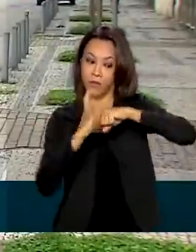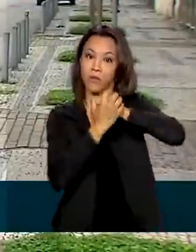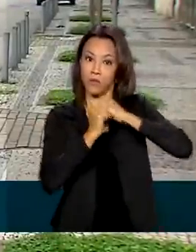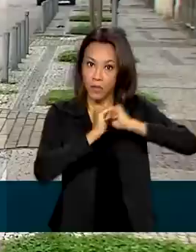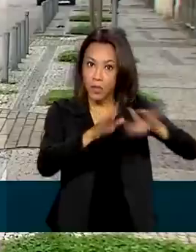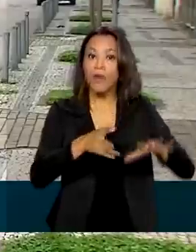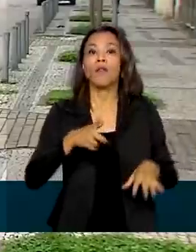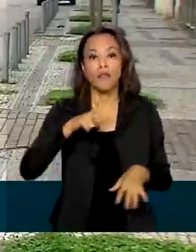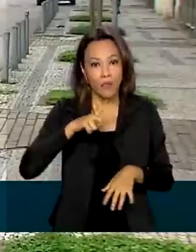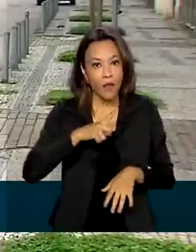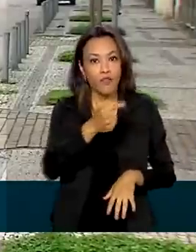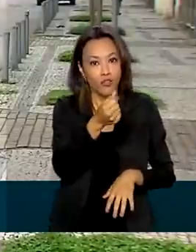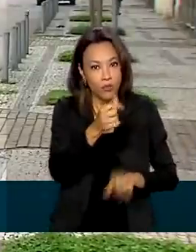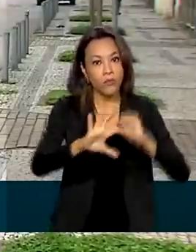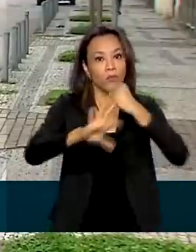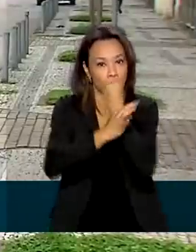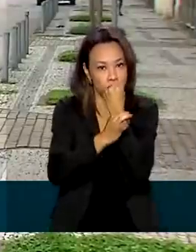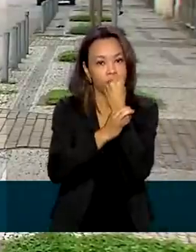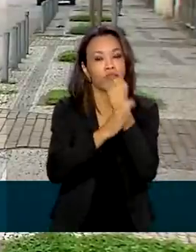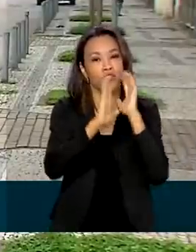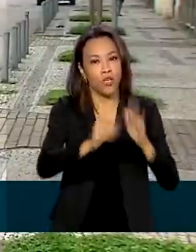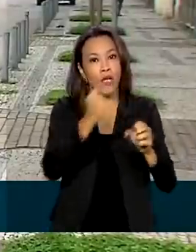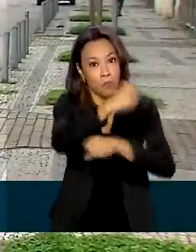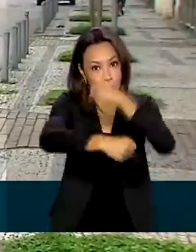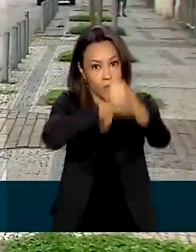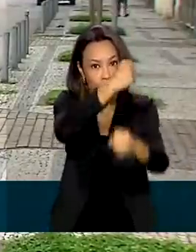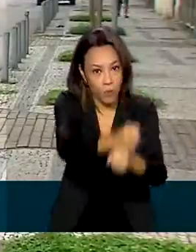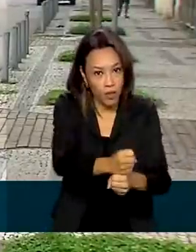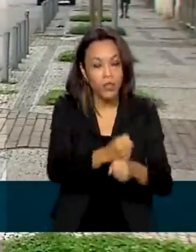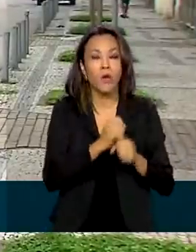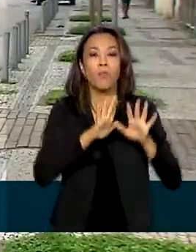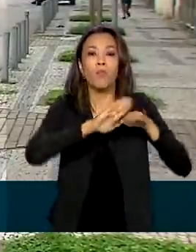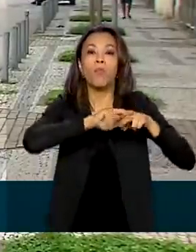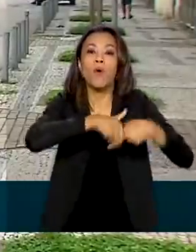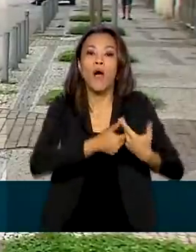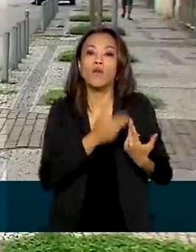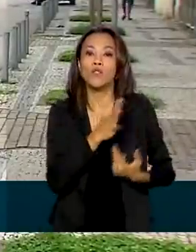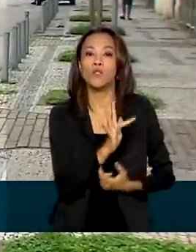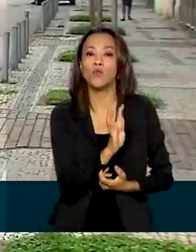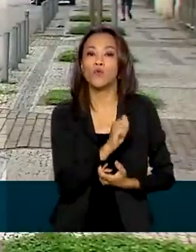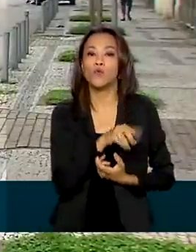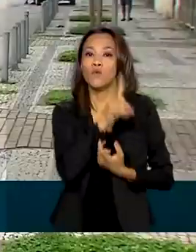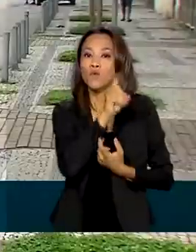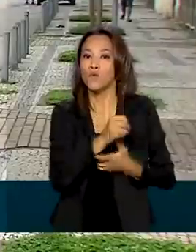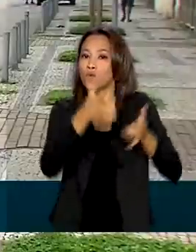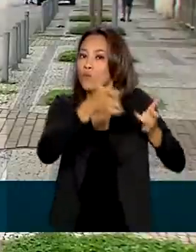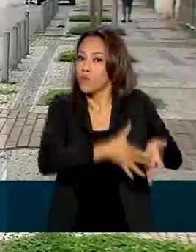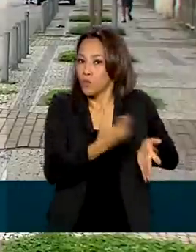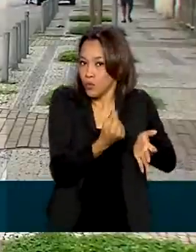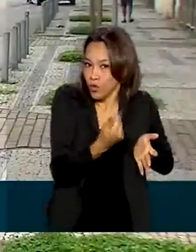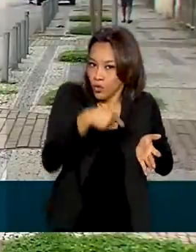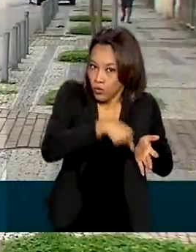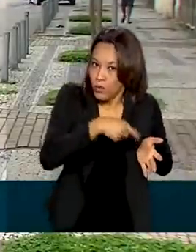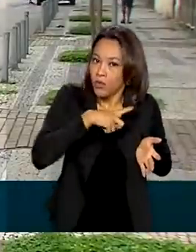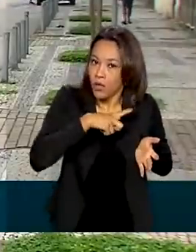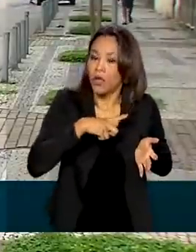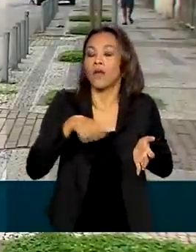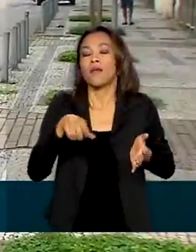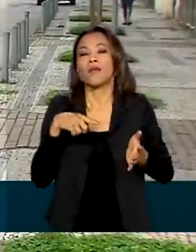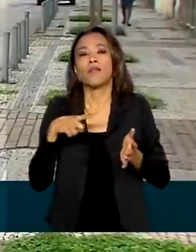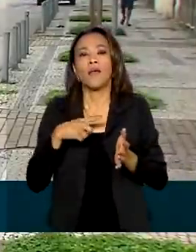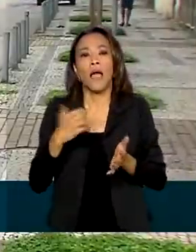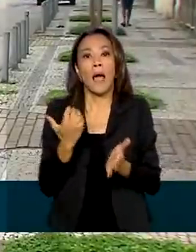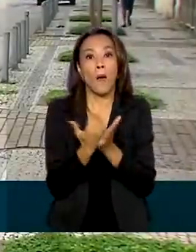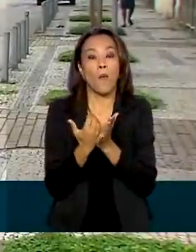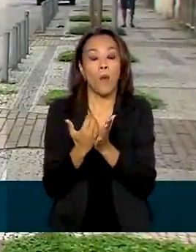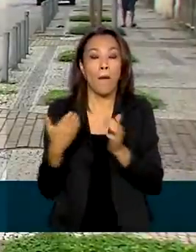recursos garantidos no ano que vem por meio do Fundo Garantidor de Operações. Bolsonaro sancionou o projeto de lei que aumenta a participação